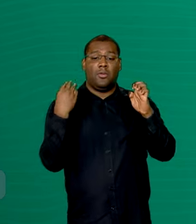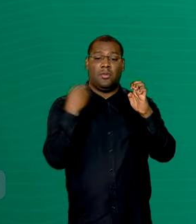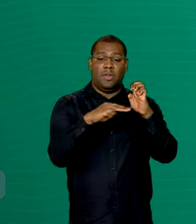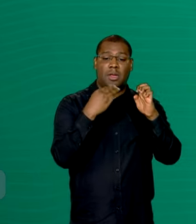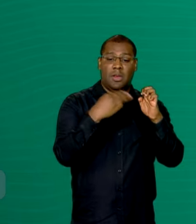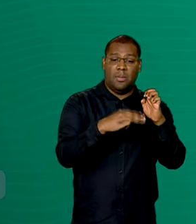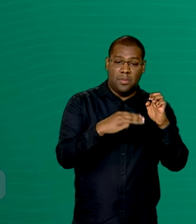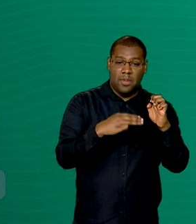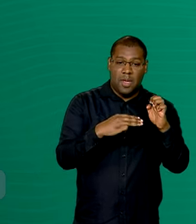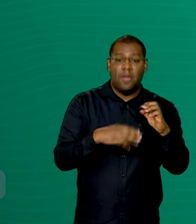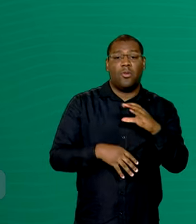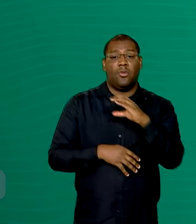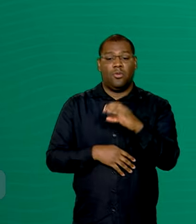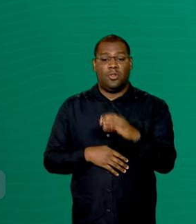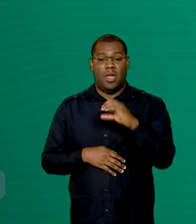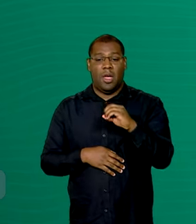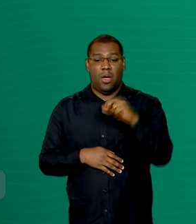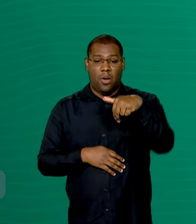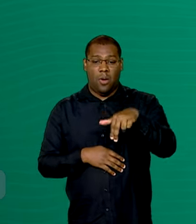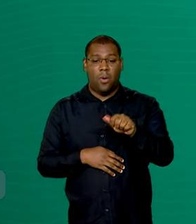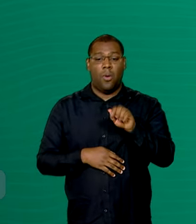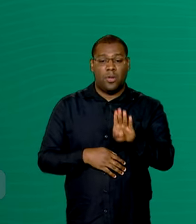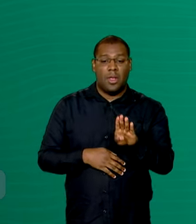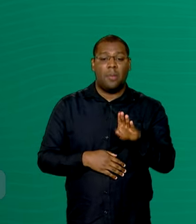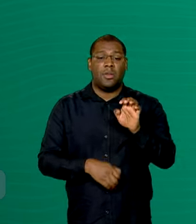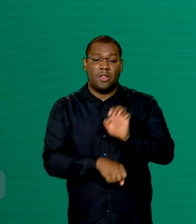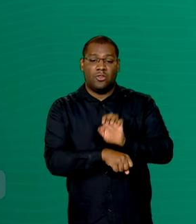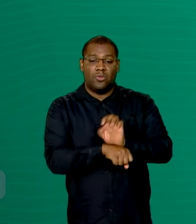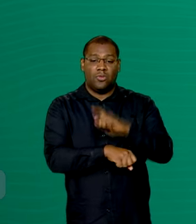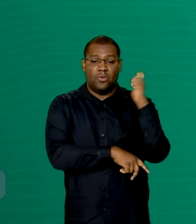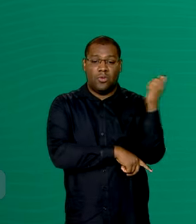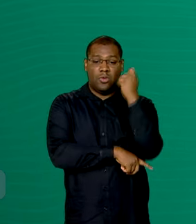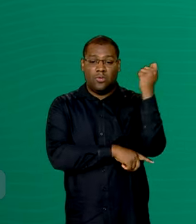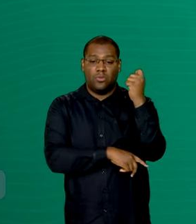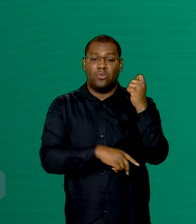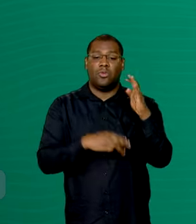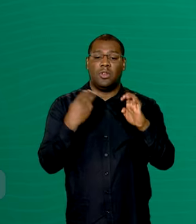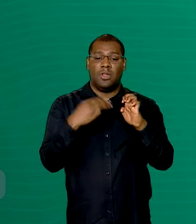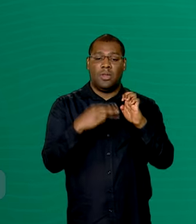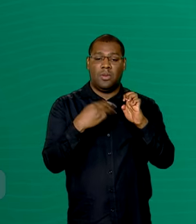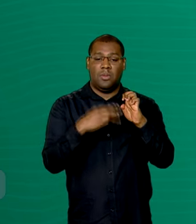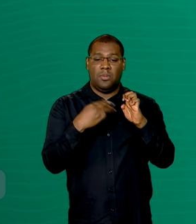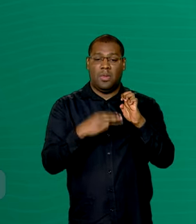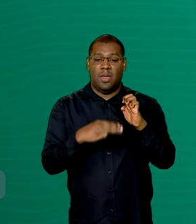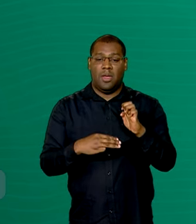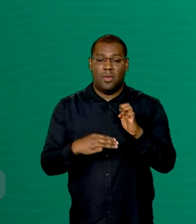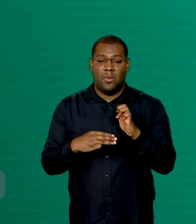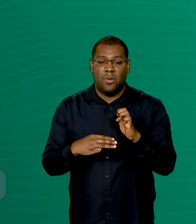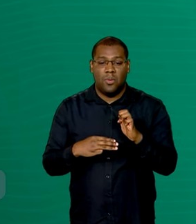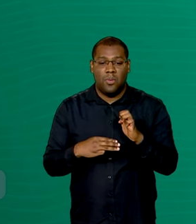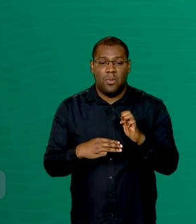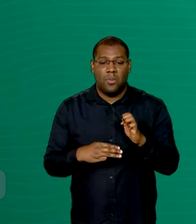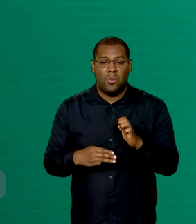superintendência da Conab no Rio Grande do Sul. Eu vou passar a vocês o nosso e-mail, rs.sureg